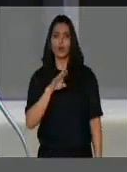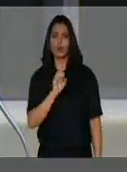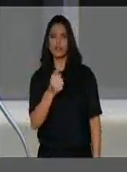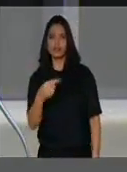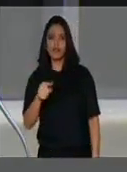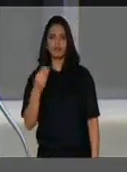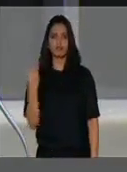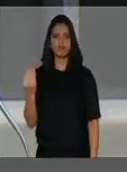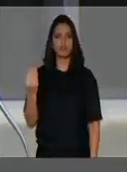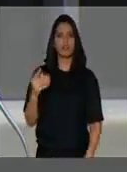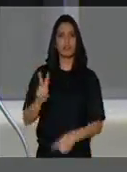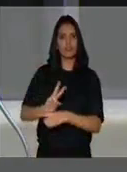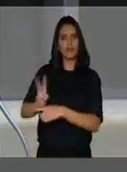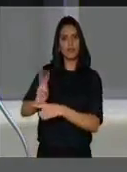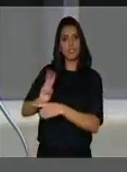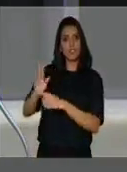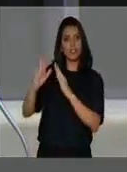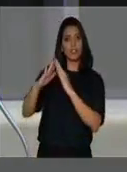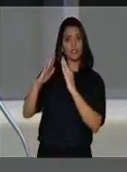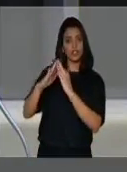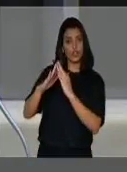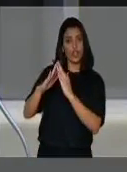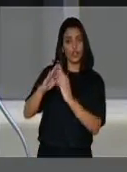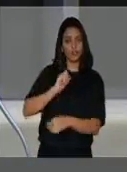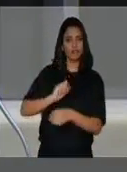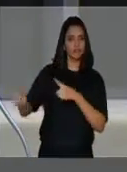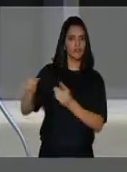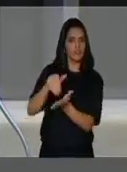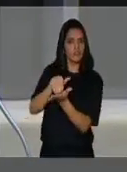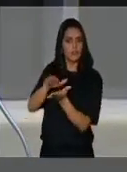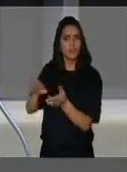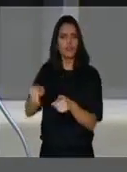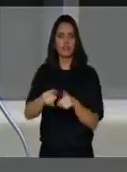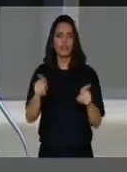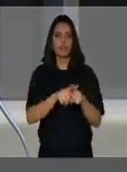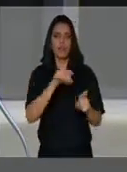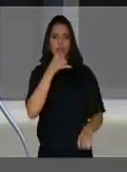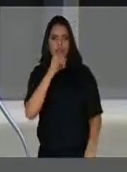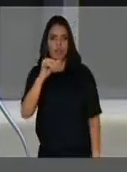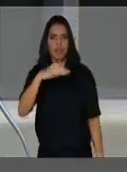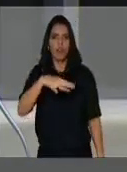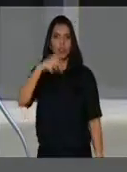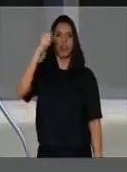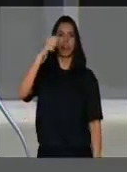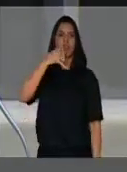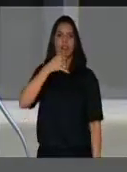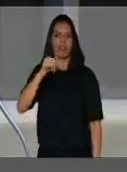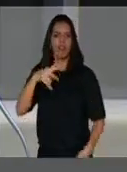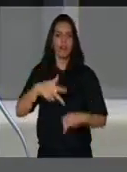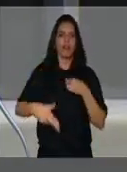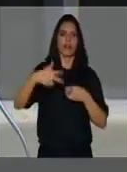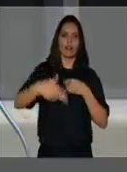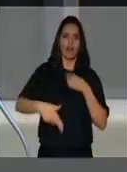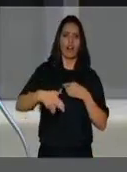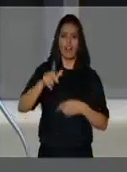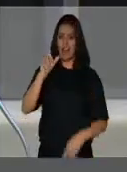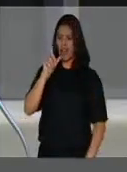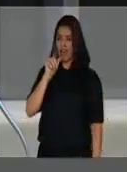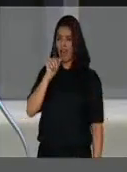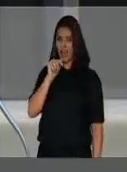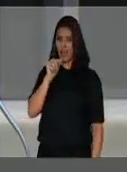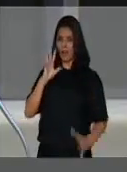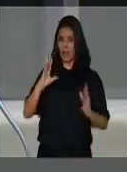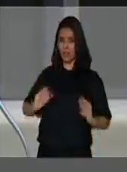vigilantes das escolas, a constante interrupção no fornecimento de energia, a água de má qualidade